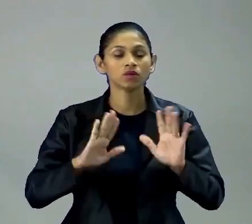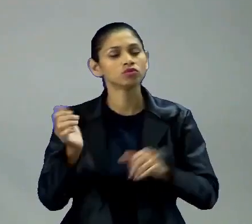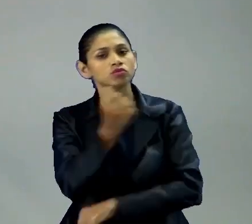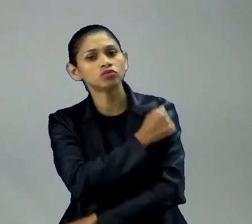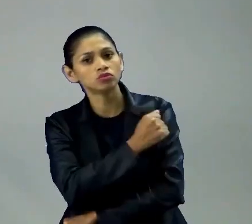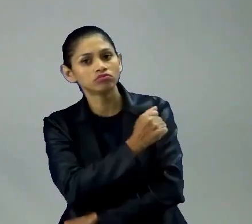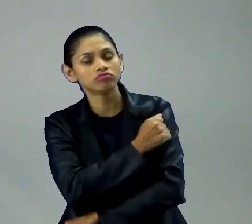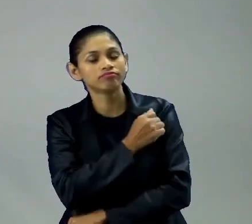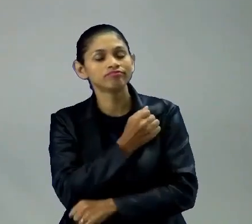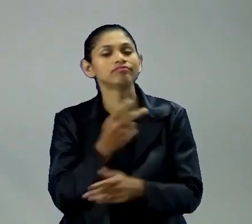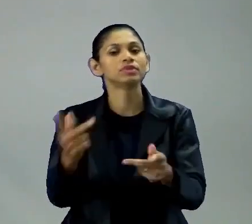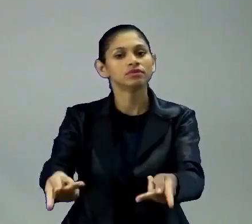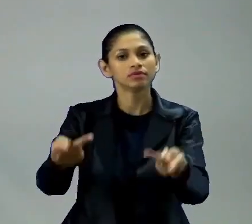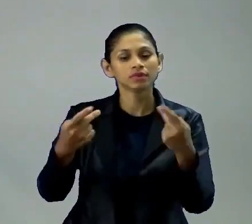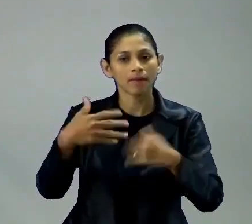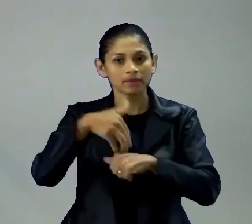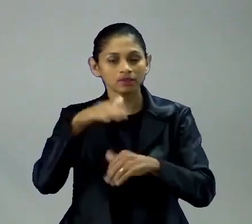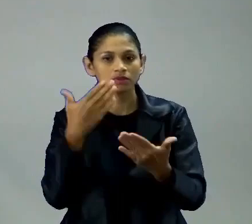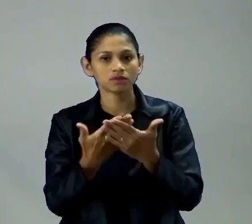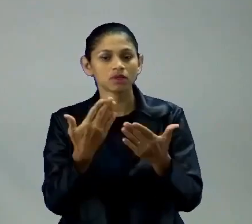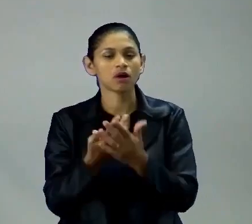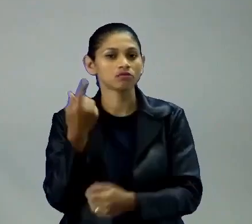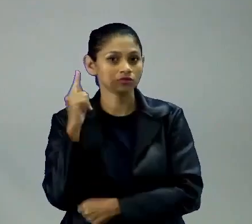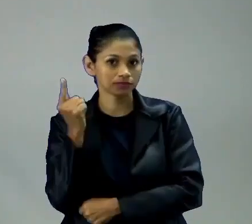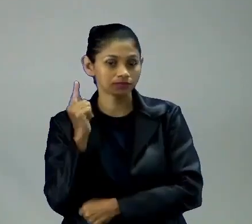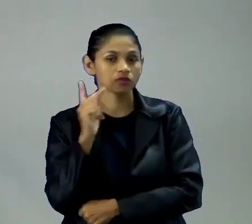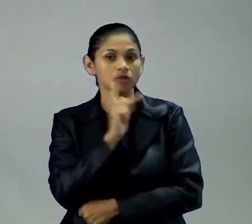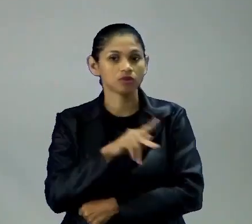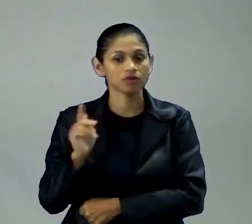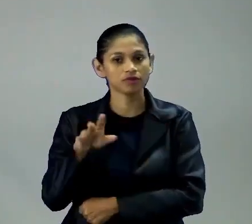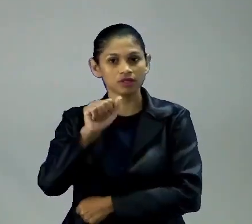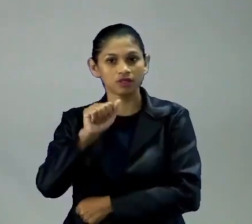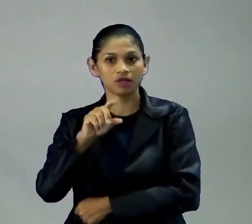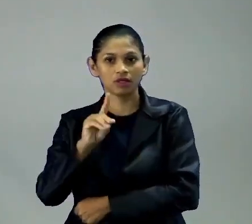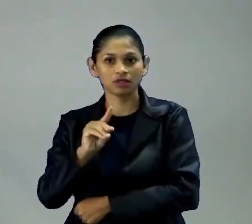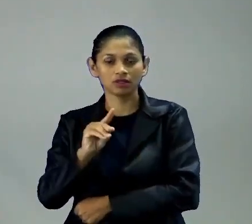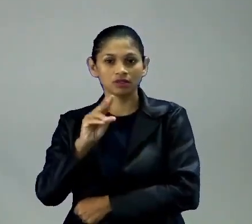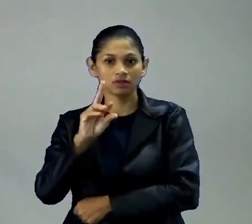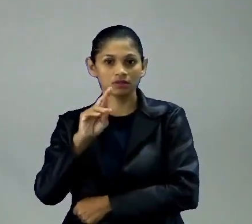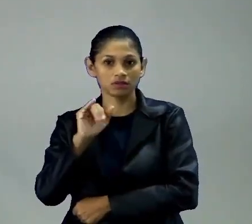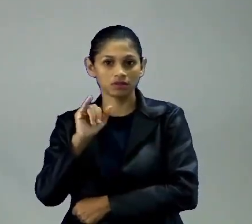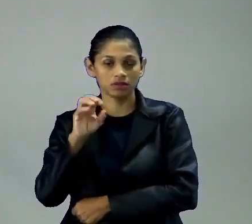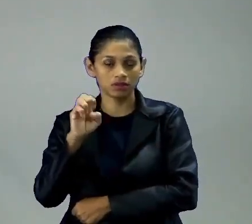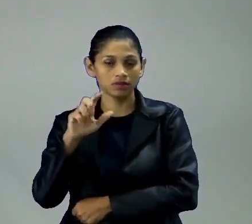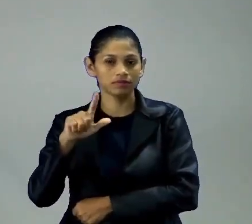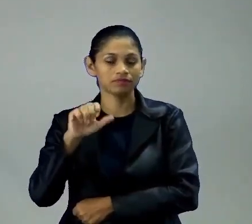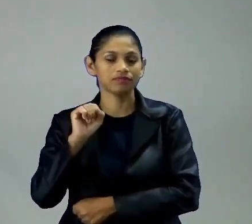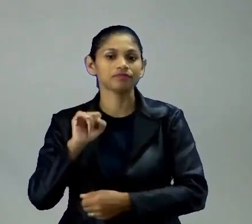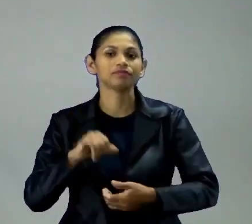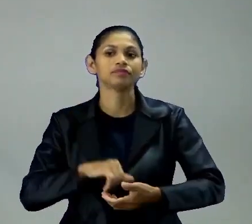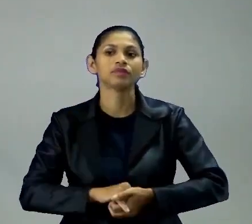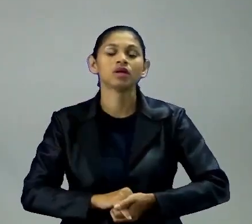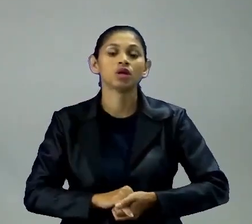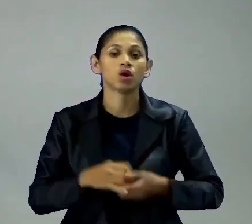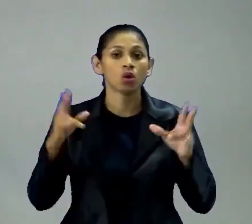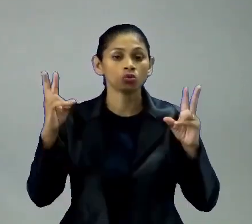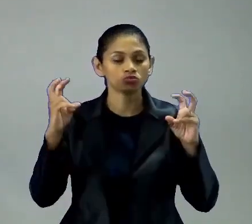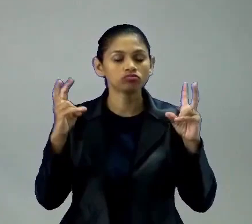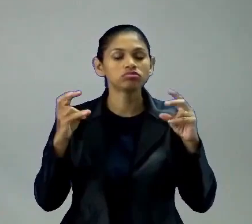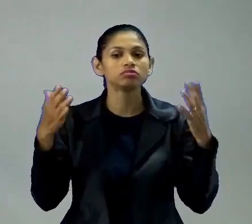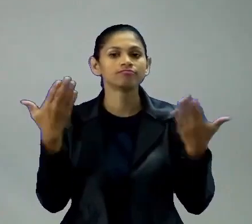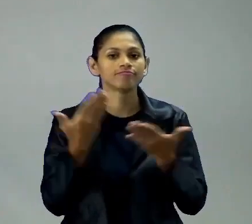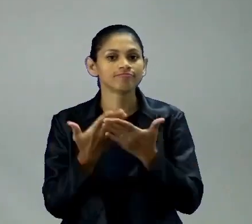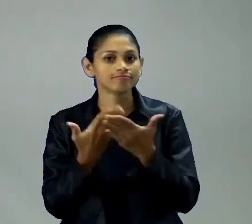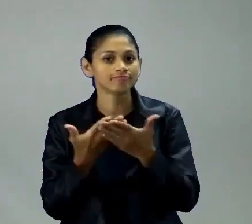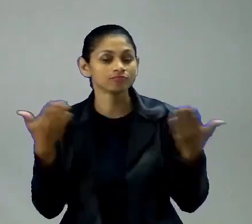Olá alunos, sejam bem-vindos a mais uma aula de Geografia. Eu sou a professora Adriele e o tema da nossa aula de hoje, a gente vai